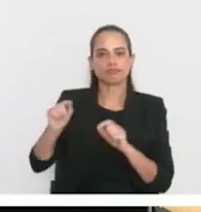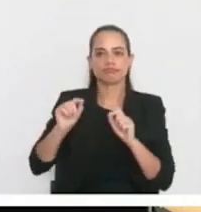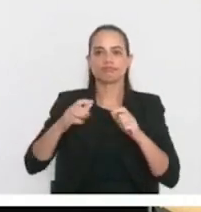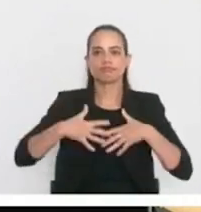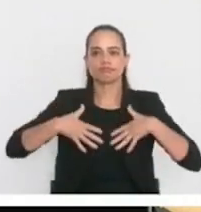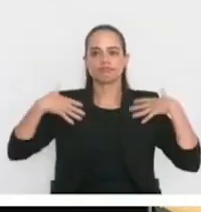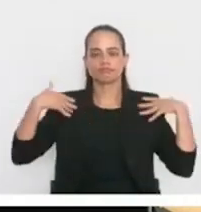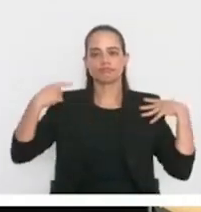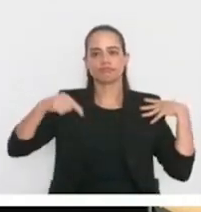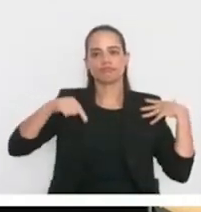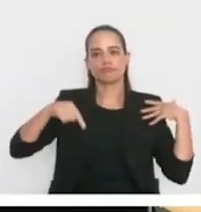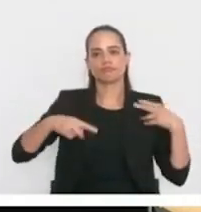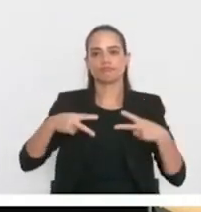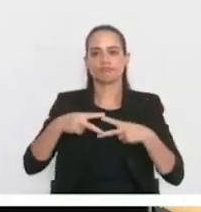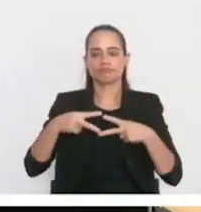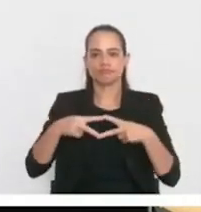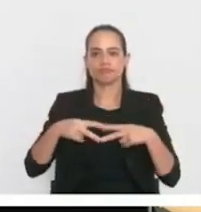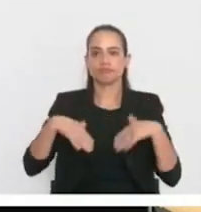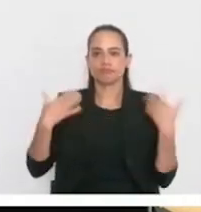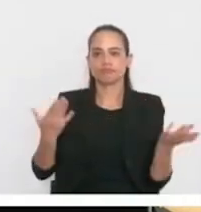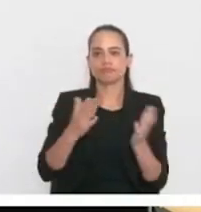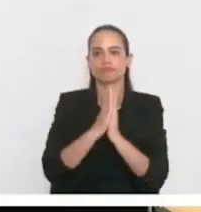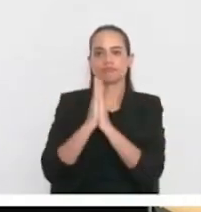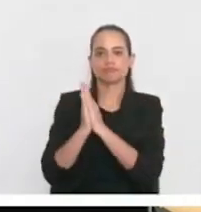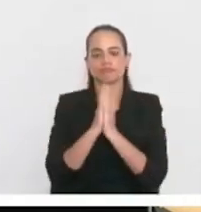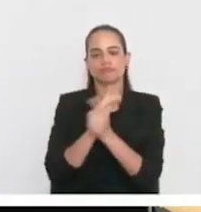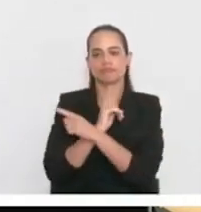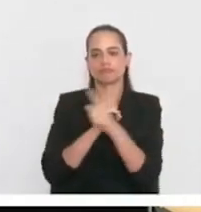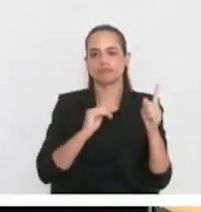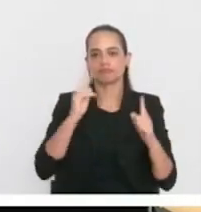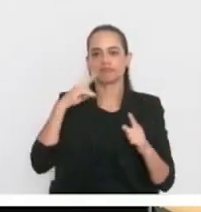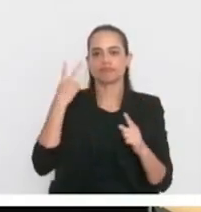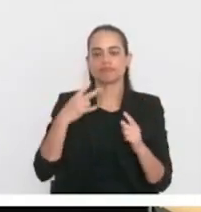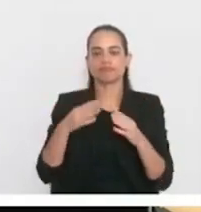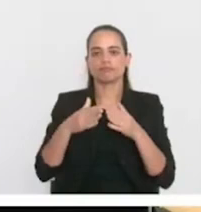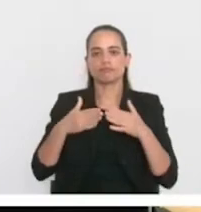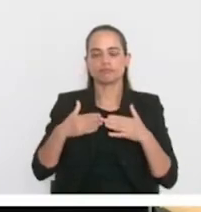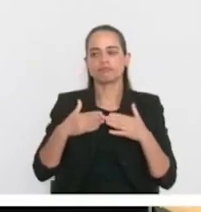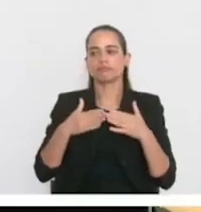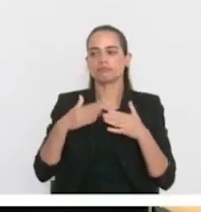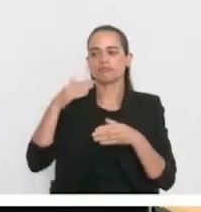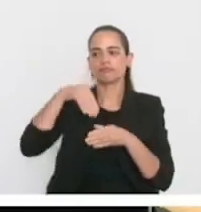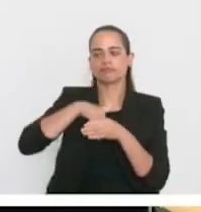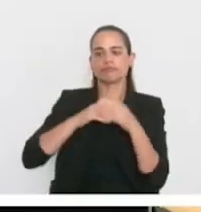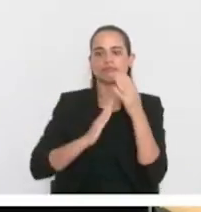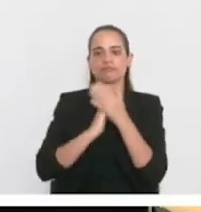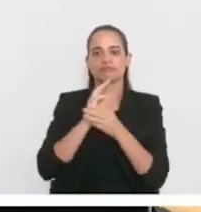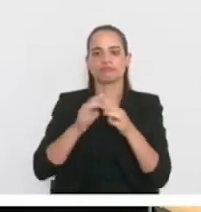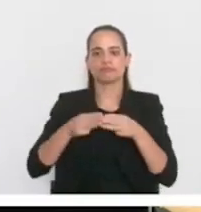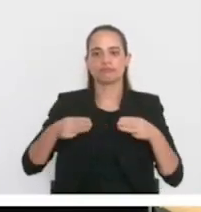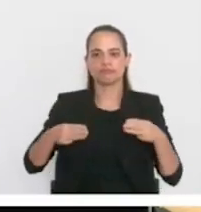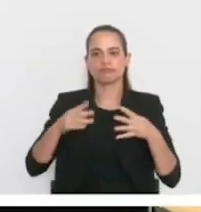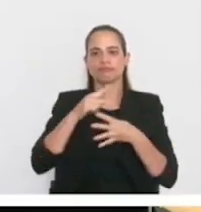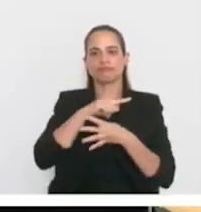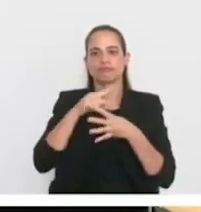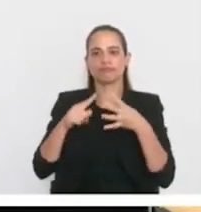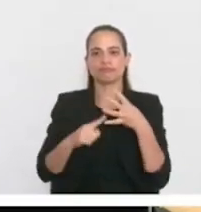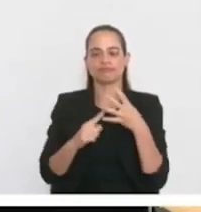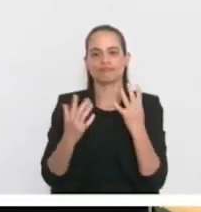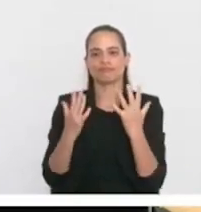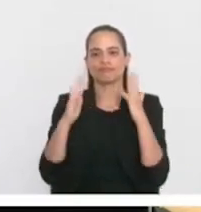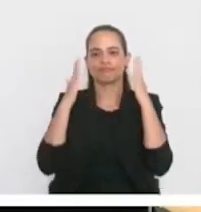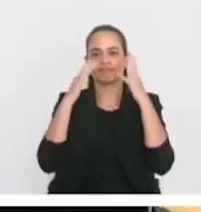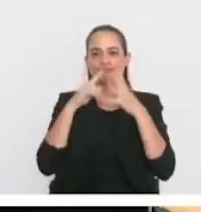exposto, submeto a apreciação dos nobres pais à presente moção de aplausos a Caio de Souza Silva, Davi Lucas Sander Silva,